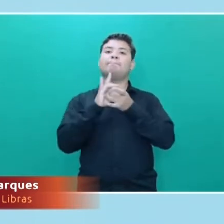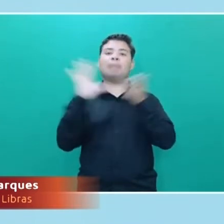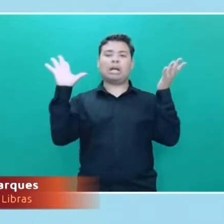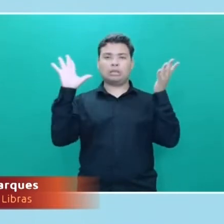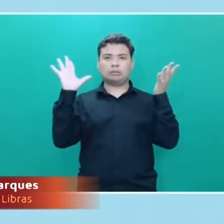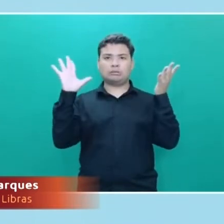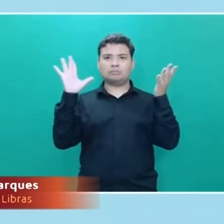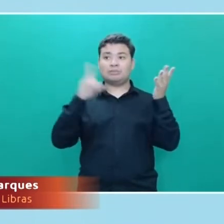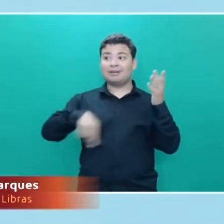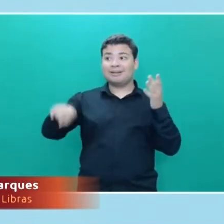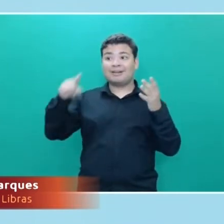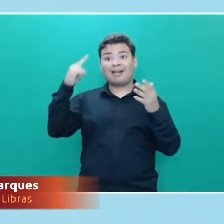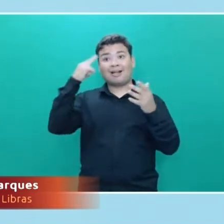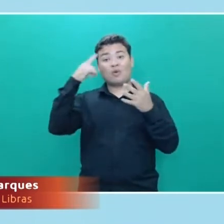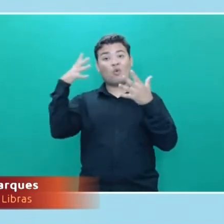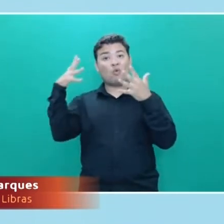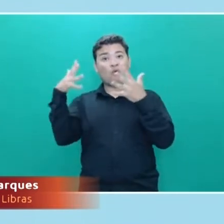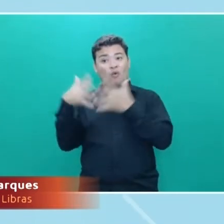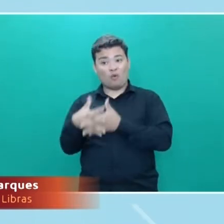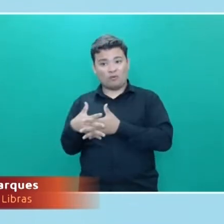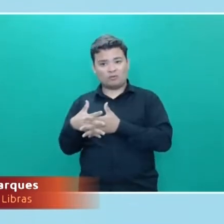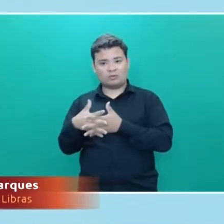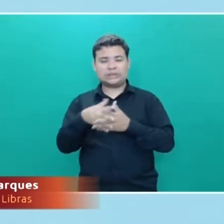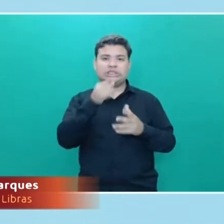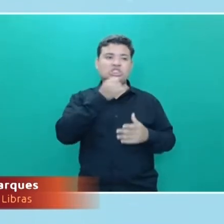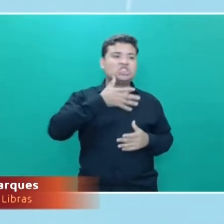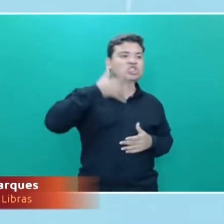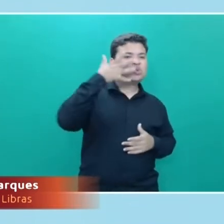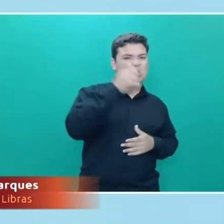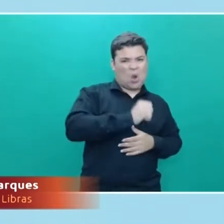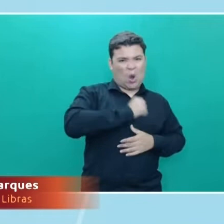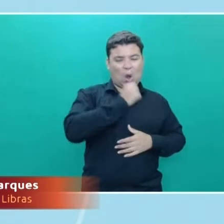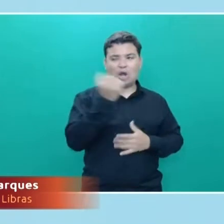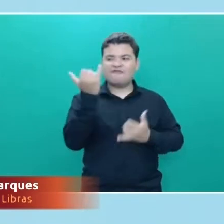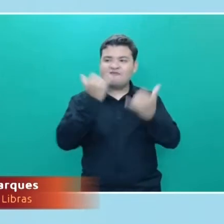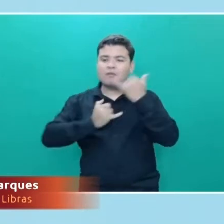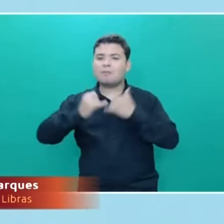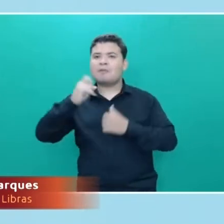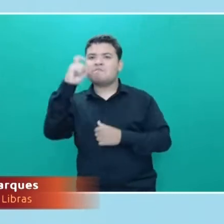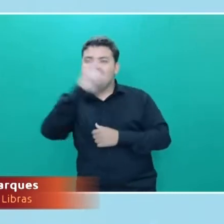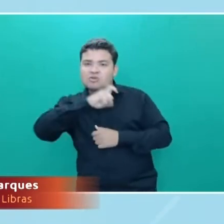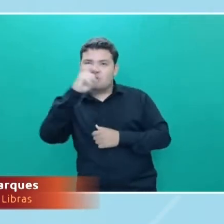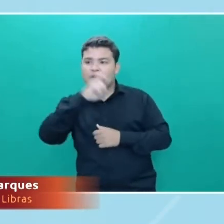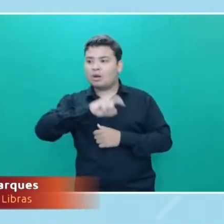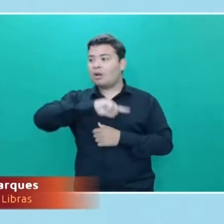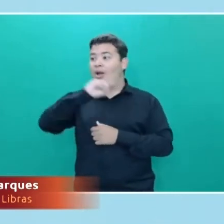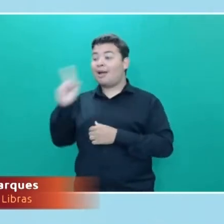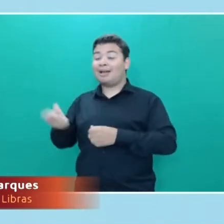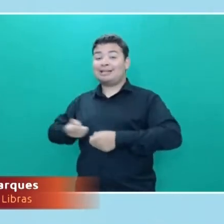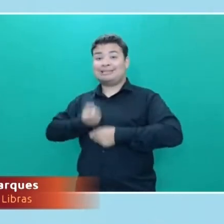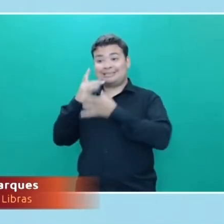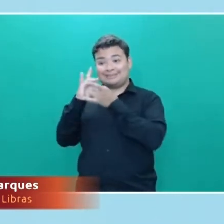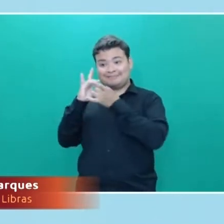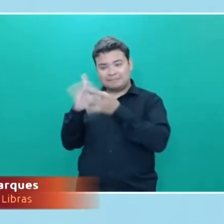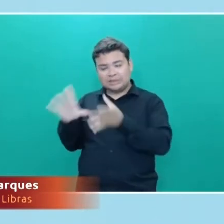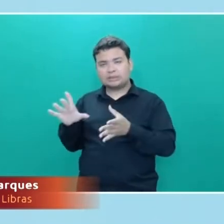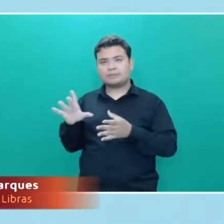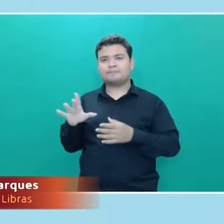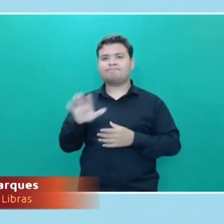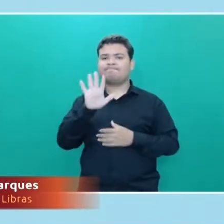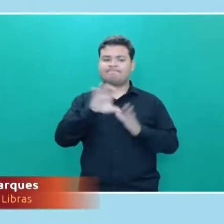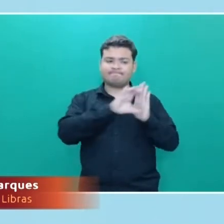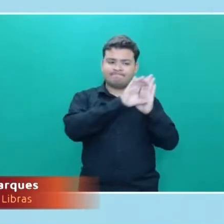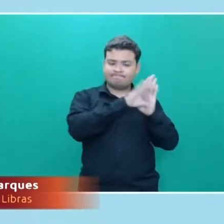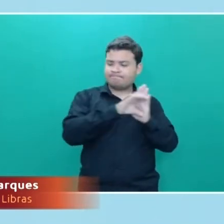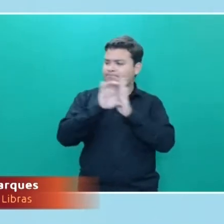expressão e discurso de ódio, informação falsa. Onde que esses dois conceitos